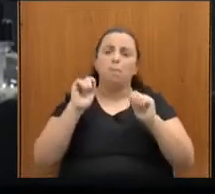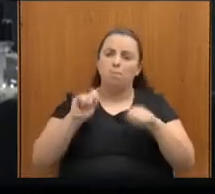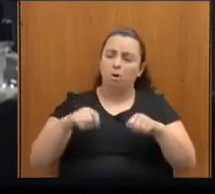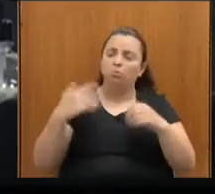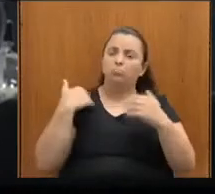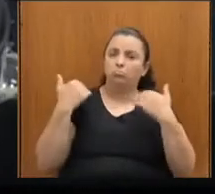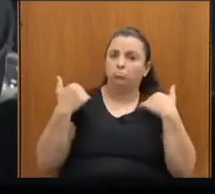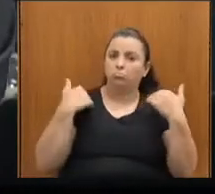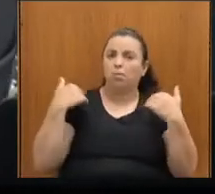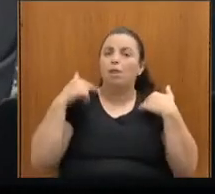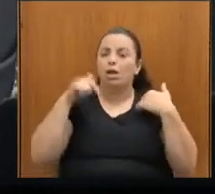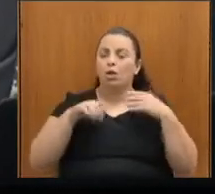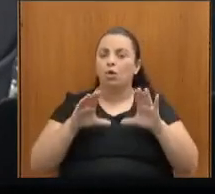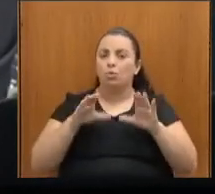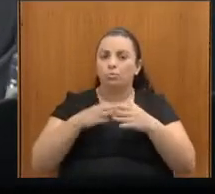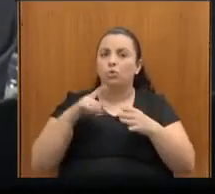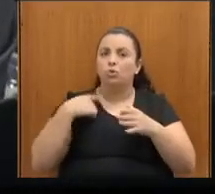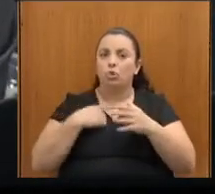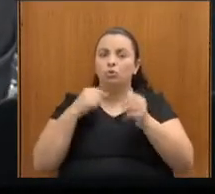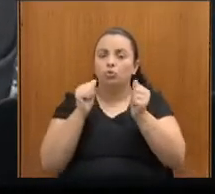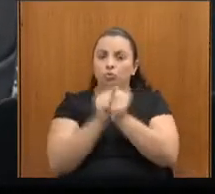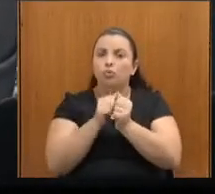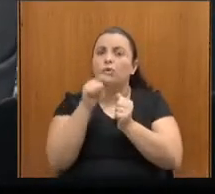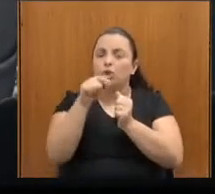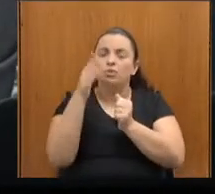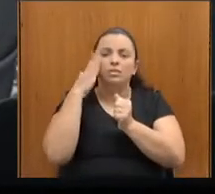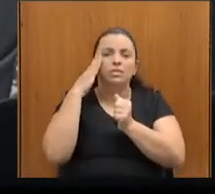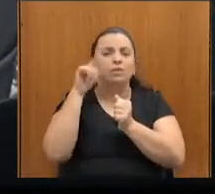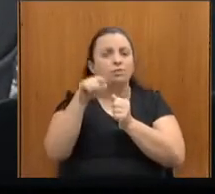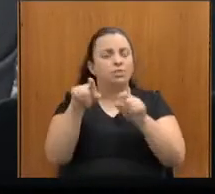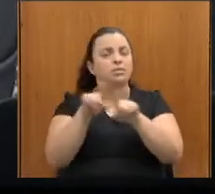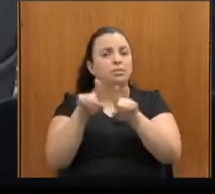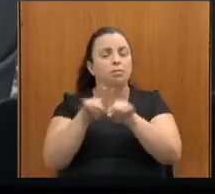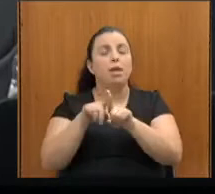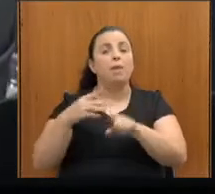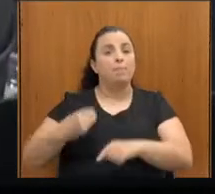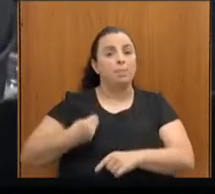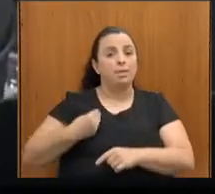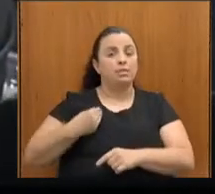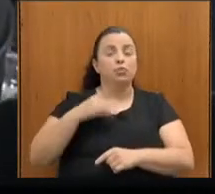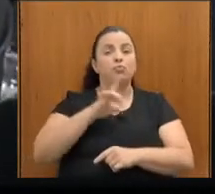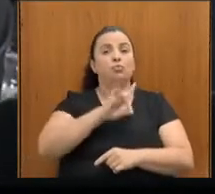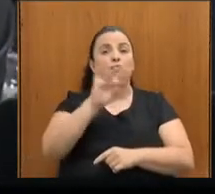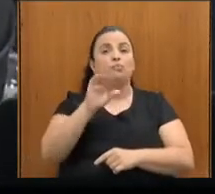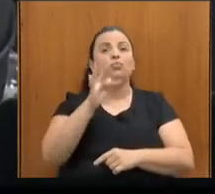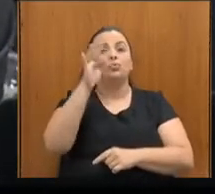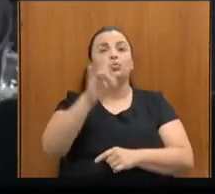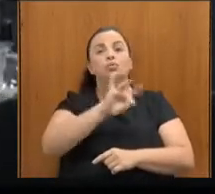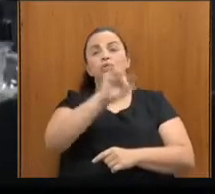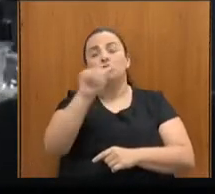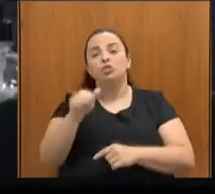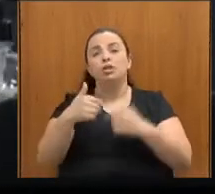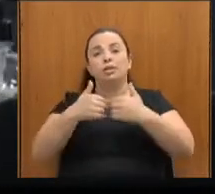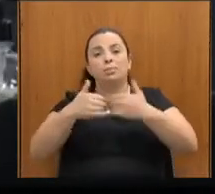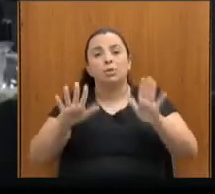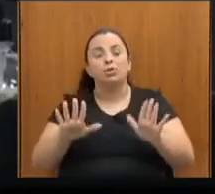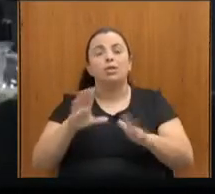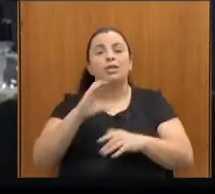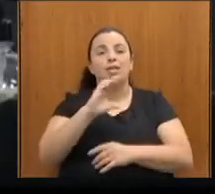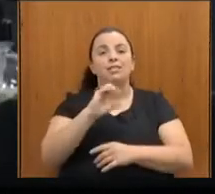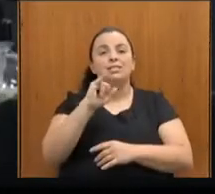vocês também estarão presentes nesse grande dia lá do lançamento da tão esperada Cipteia que vocês,